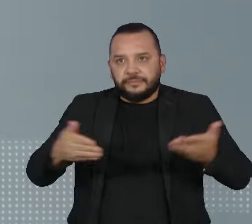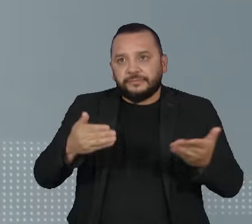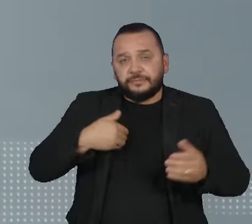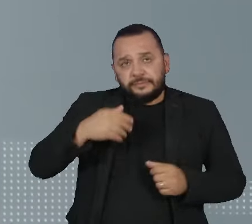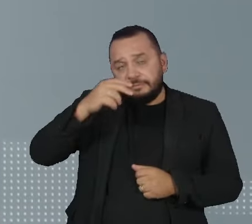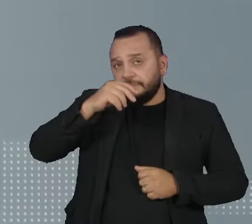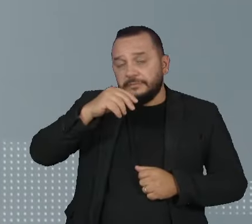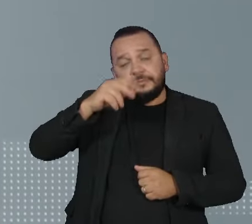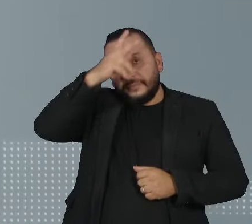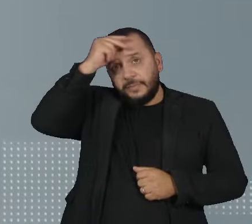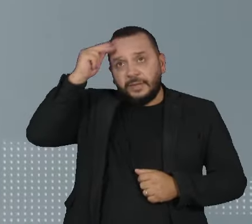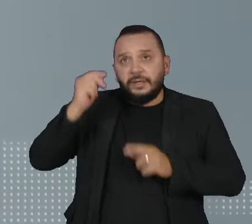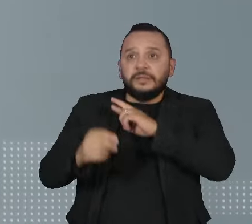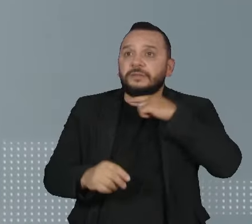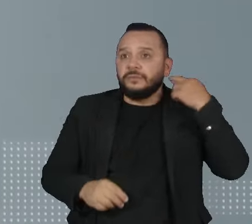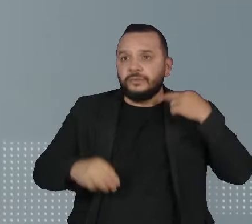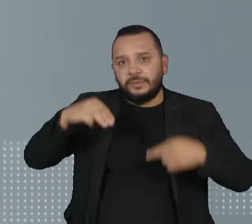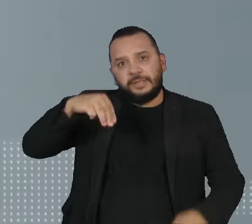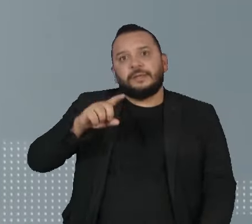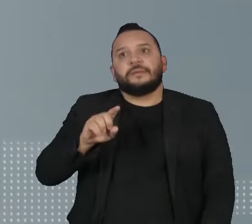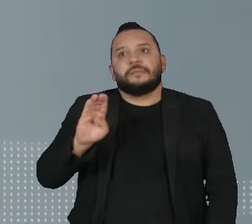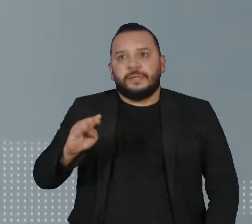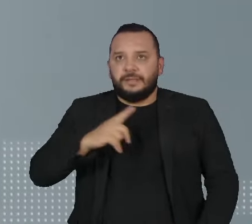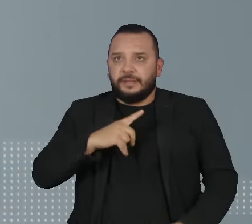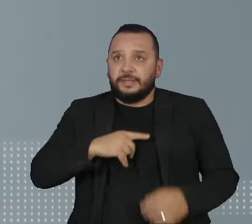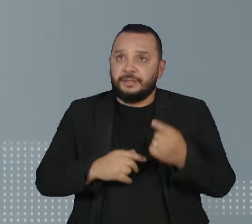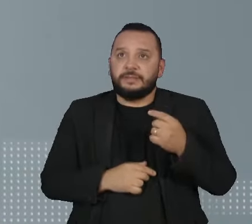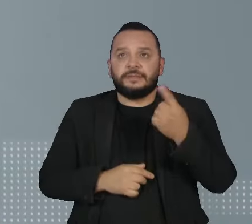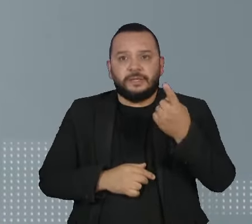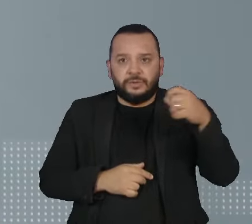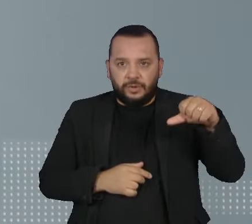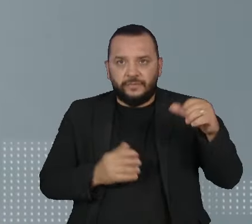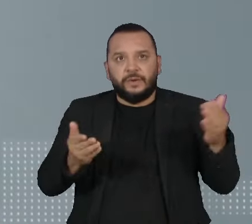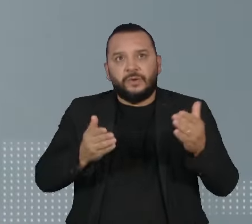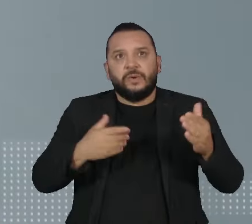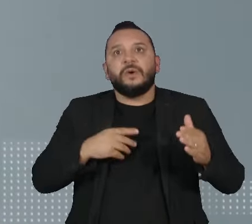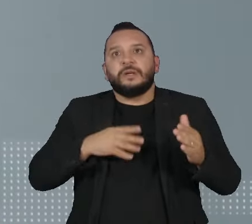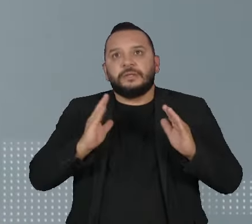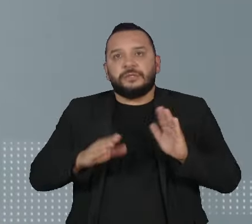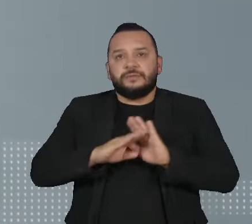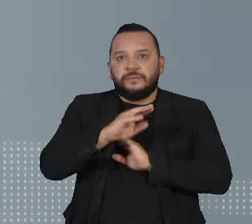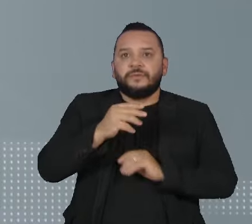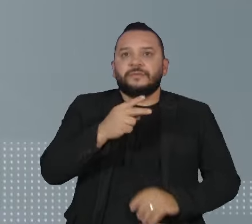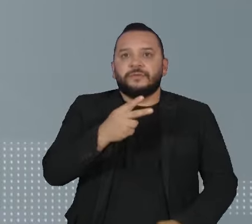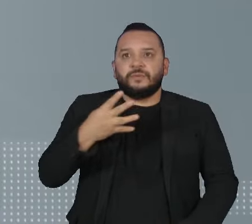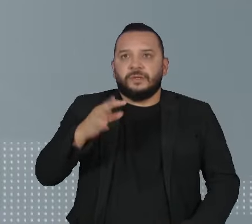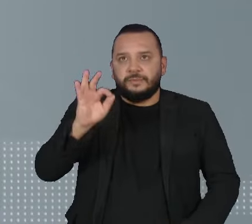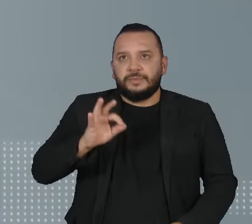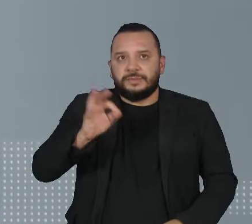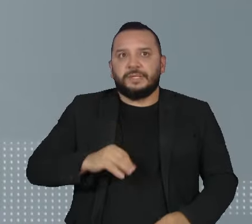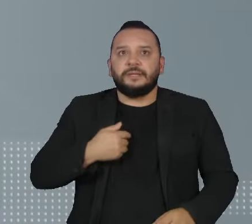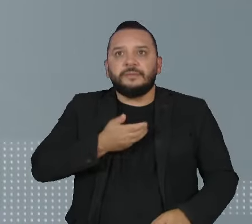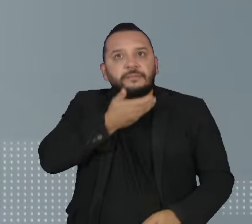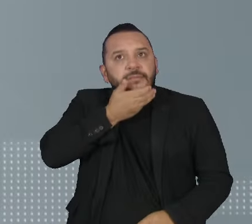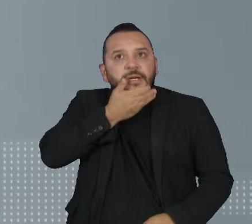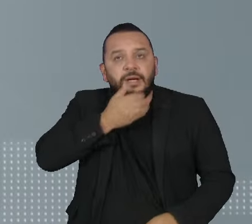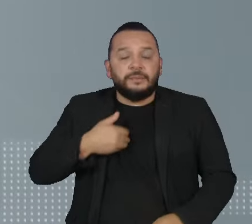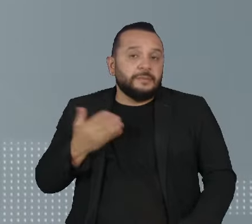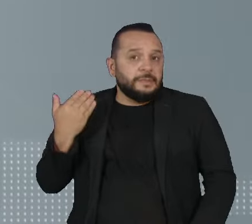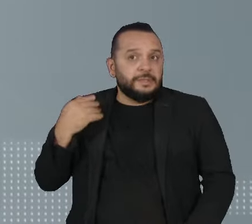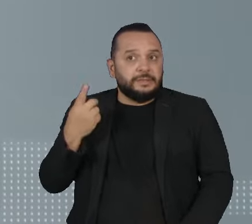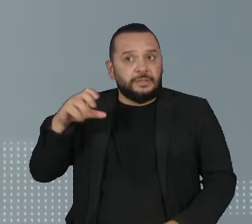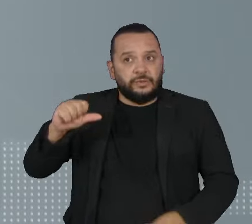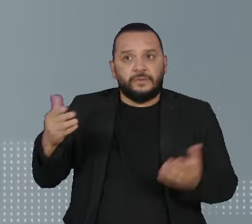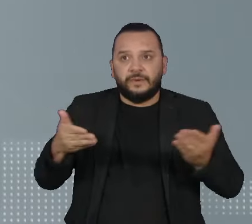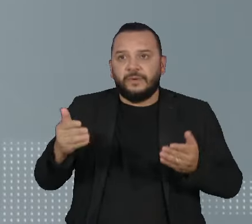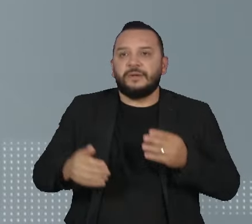paulistano, Ricardo Nunes, do MDB, oscilou de 19% para 24%. Pablo Marçal, do PRTB, foi de 19